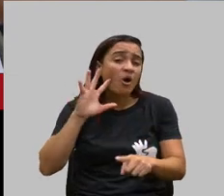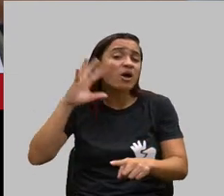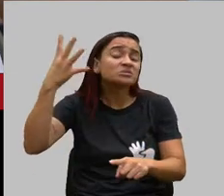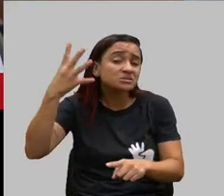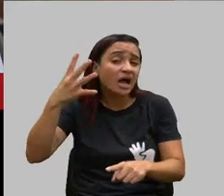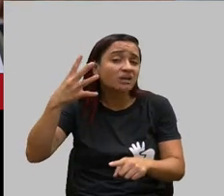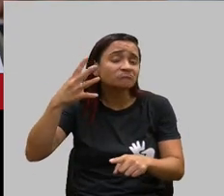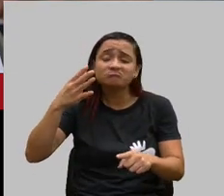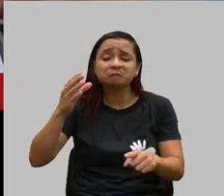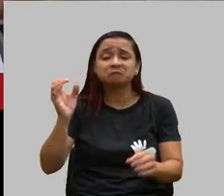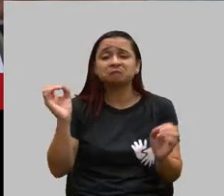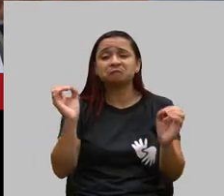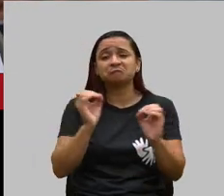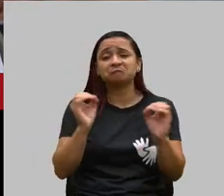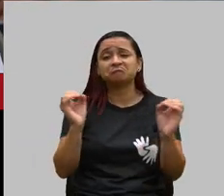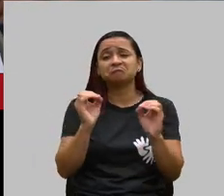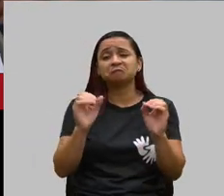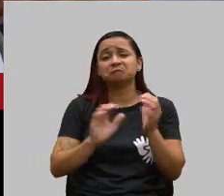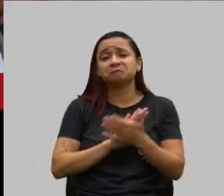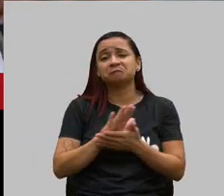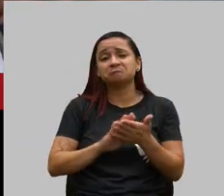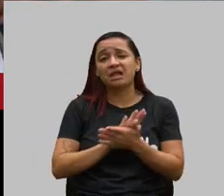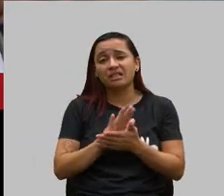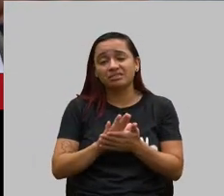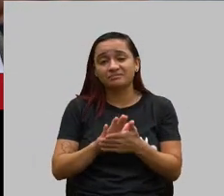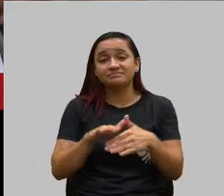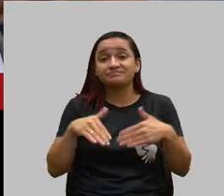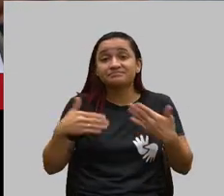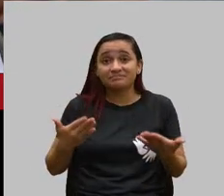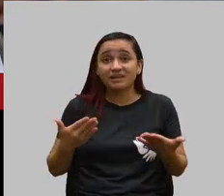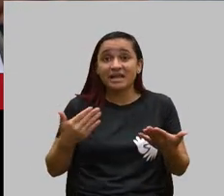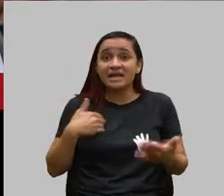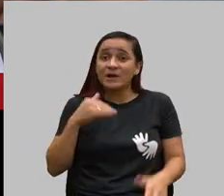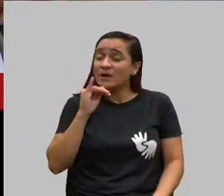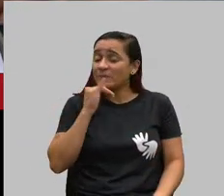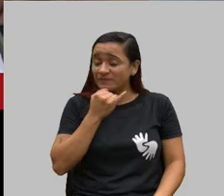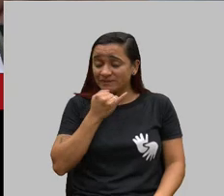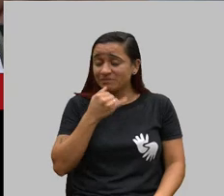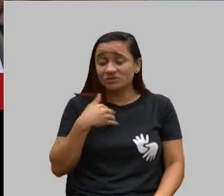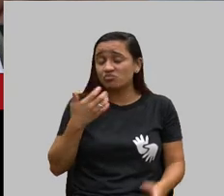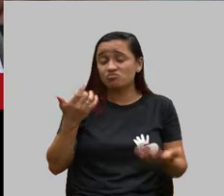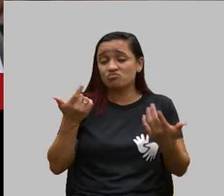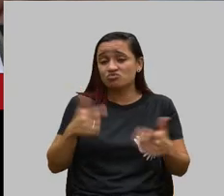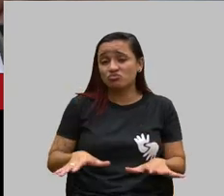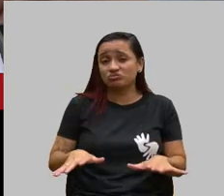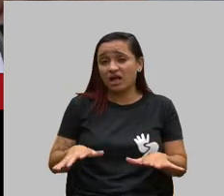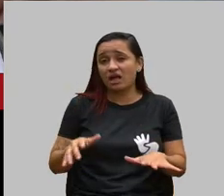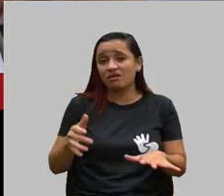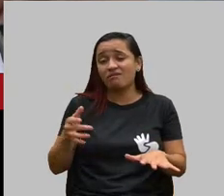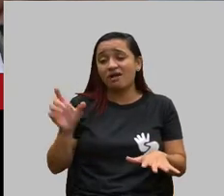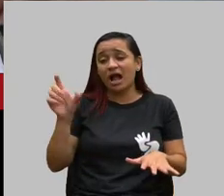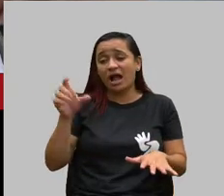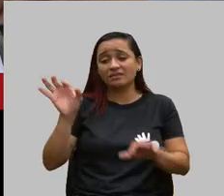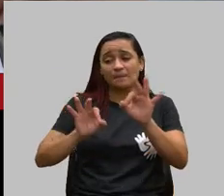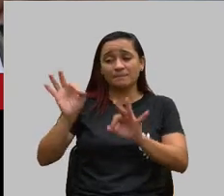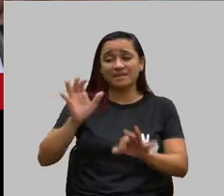Infelizmente, não tenho um plano de saúde, eu desisti de ter. Quando tinha, quando precisava de